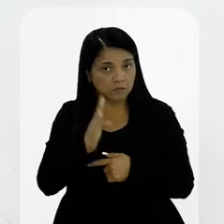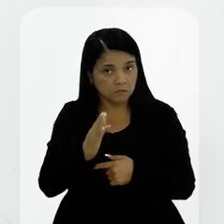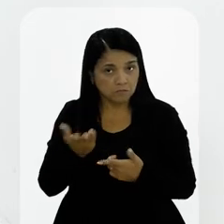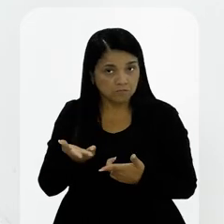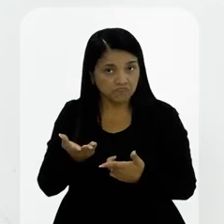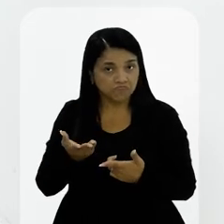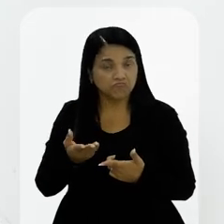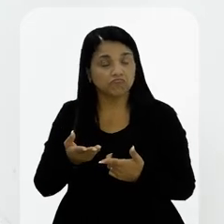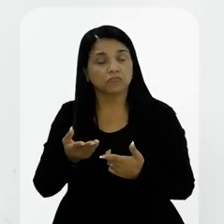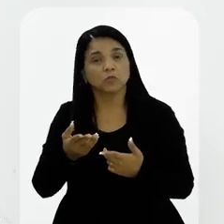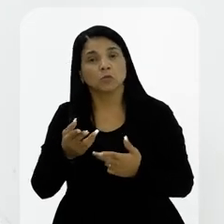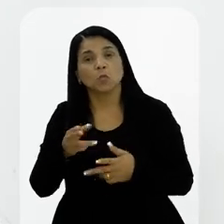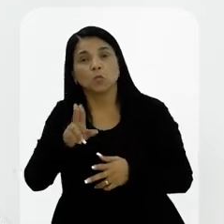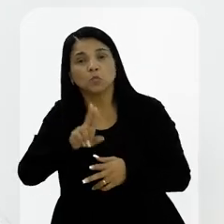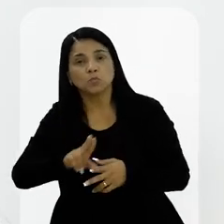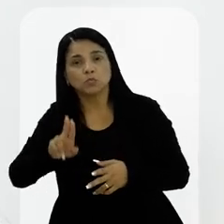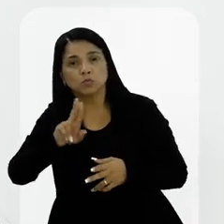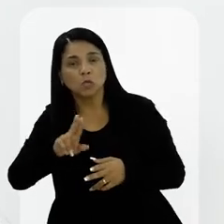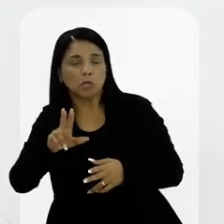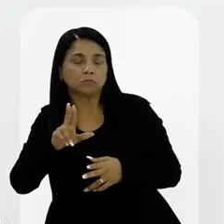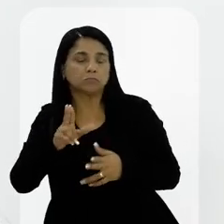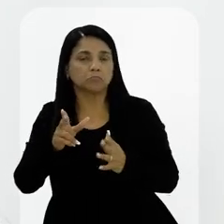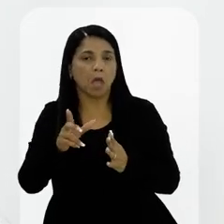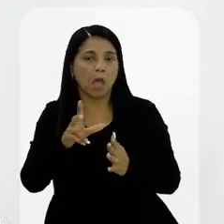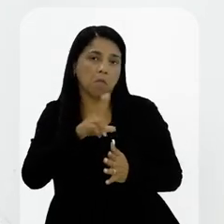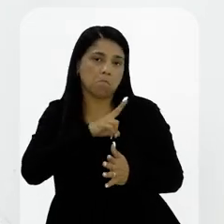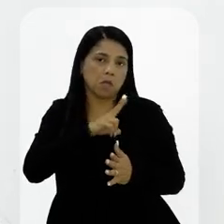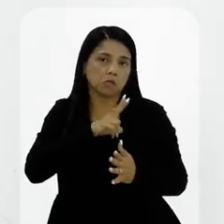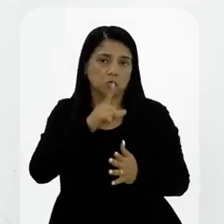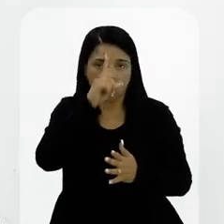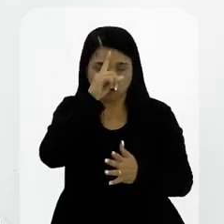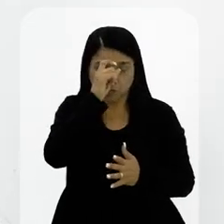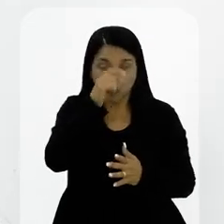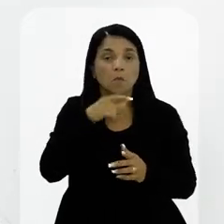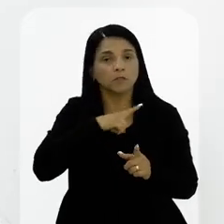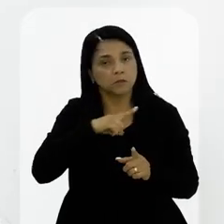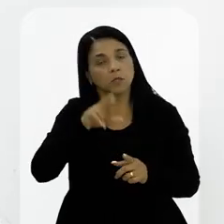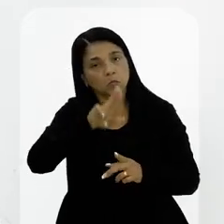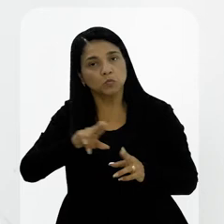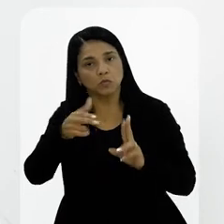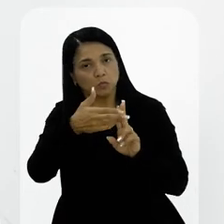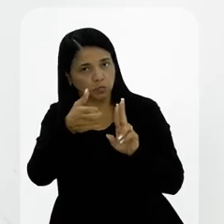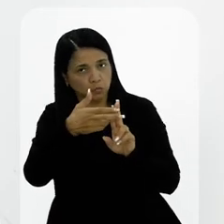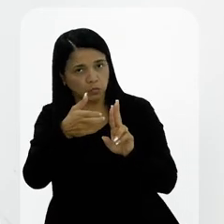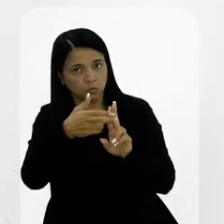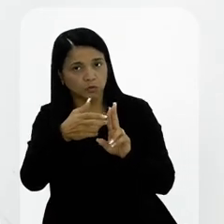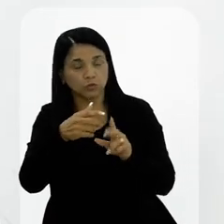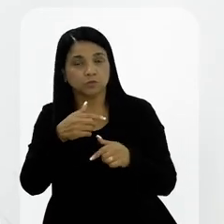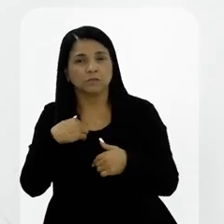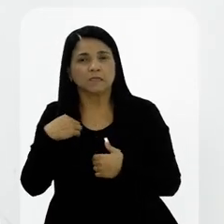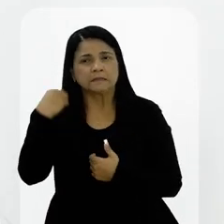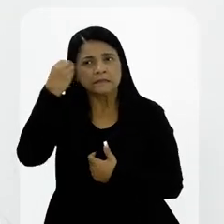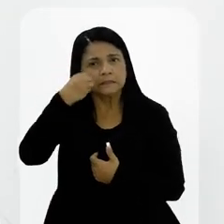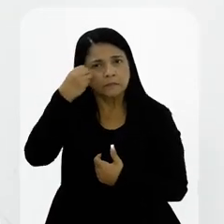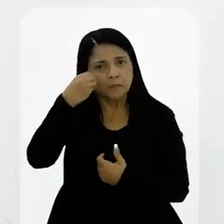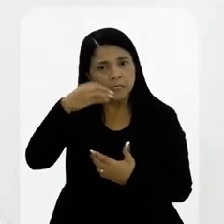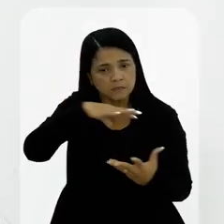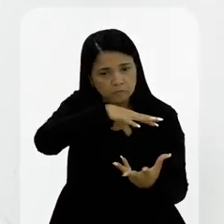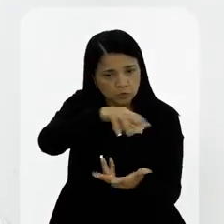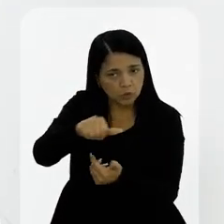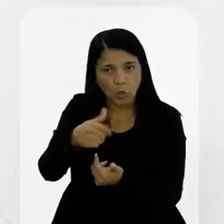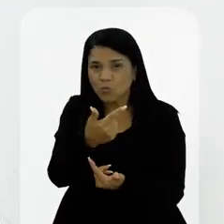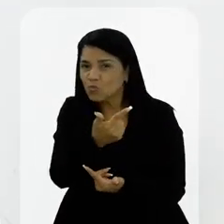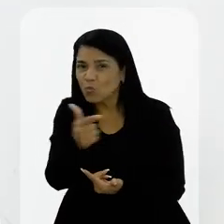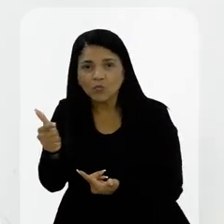pode, ainda que seja utilizando aí um sistema privado, mas também utiliza o SUS. Então, não existe nas